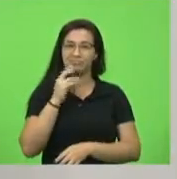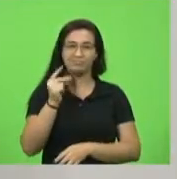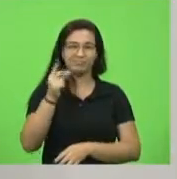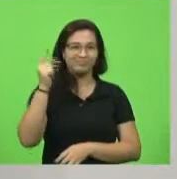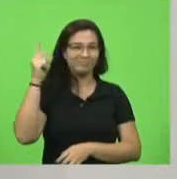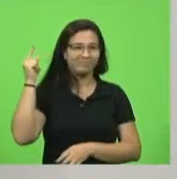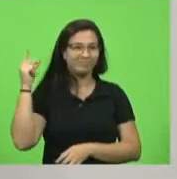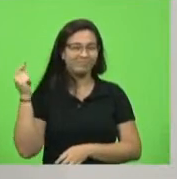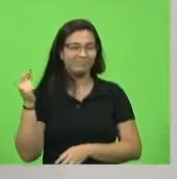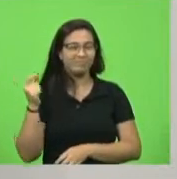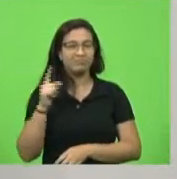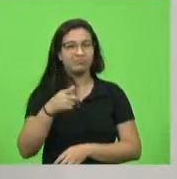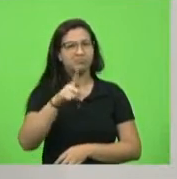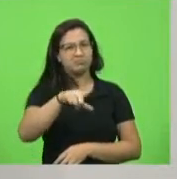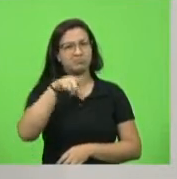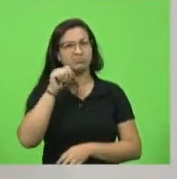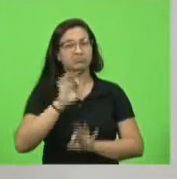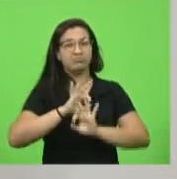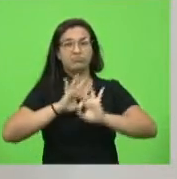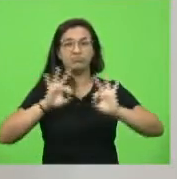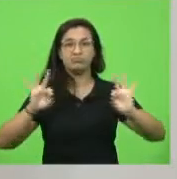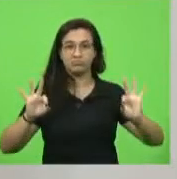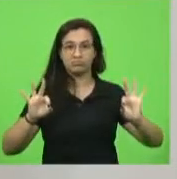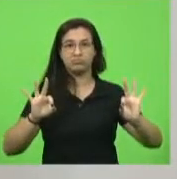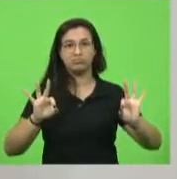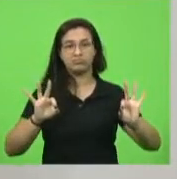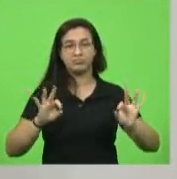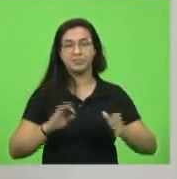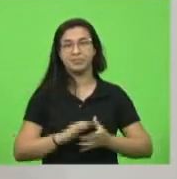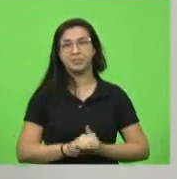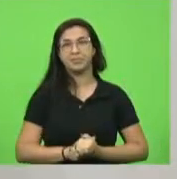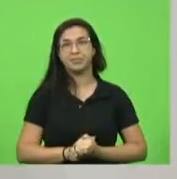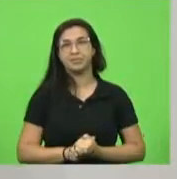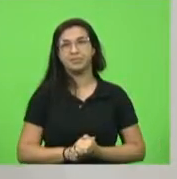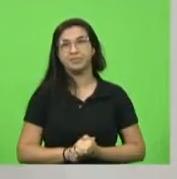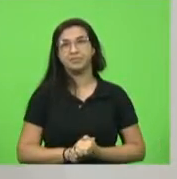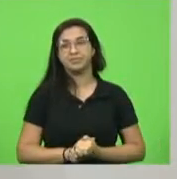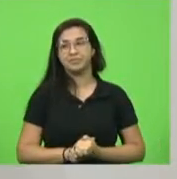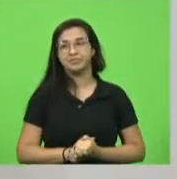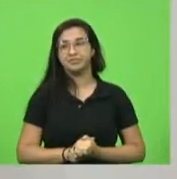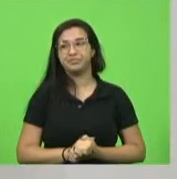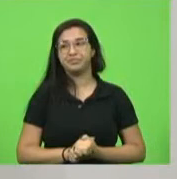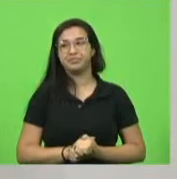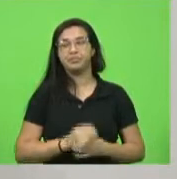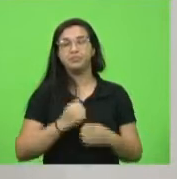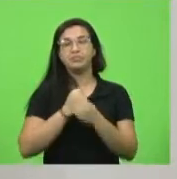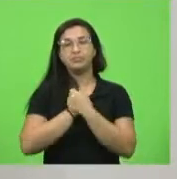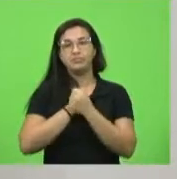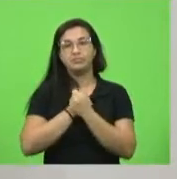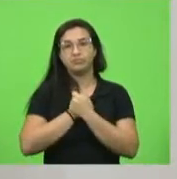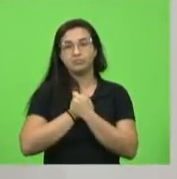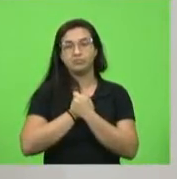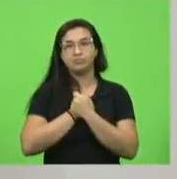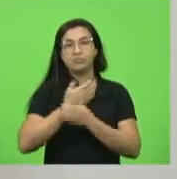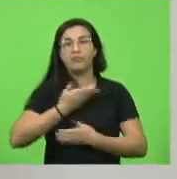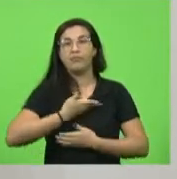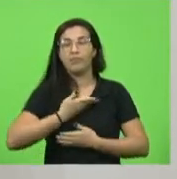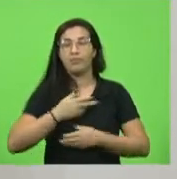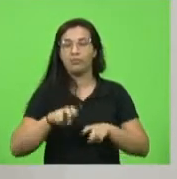que foi entregue ao governador Moisés. Deixo também o meu abraço aos amigos da mesa